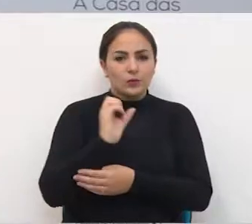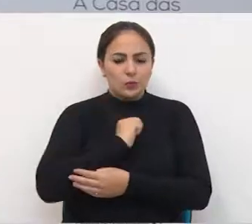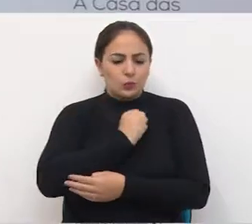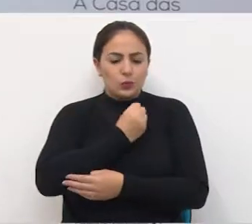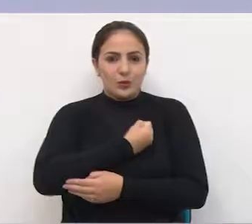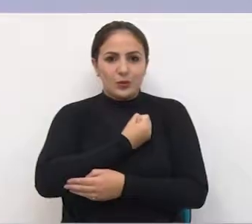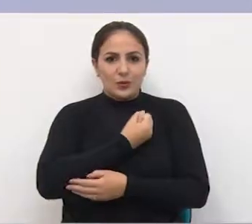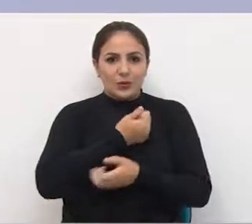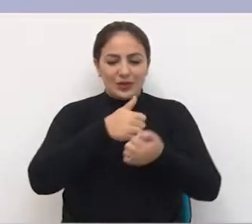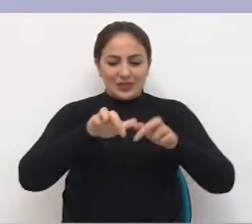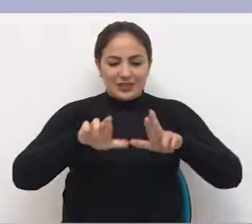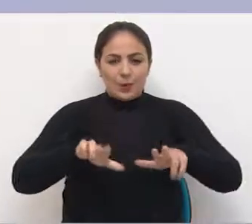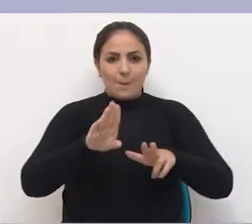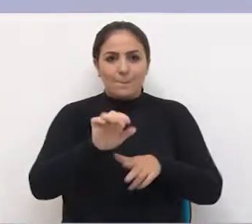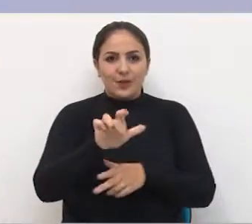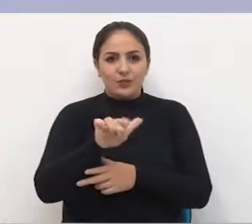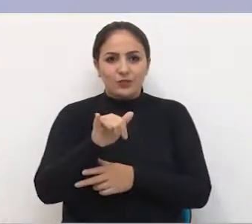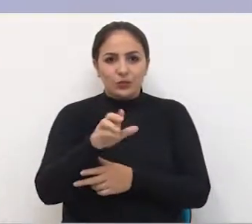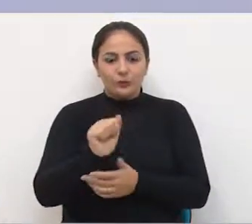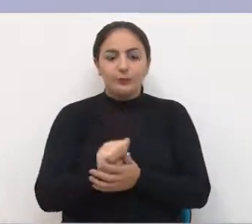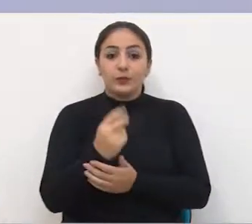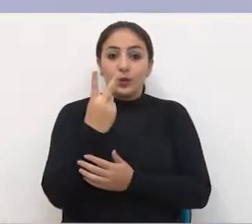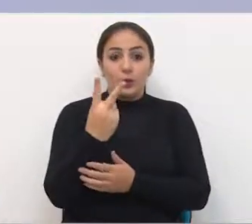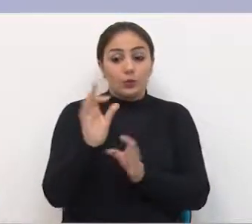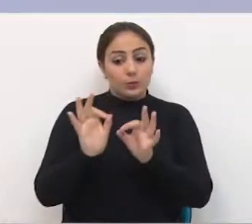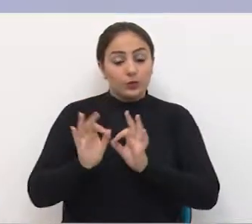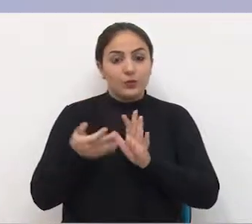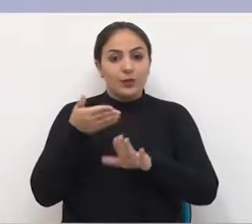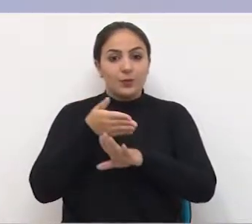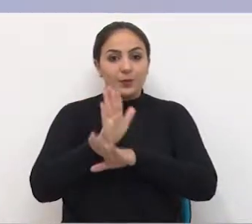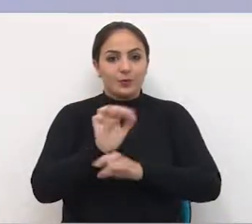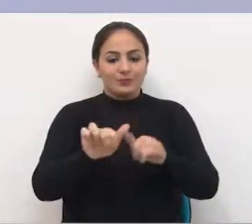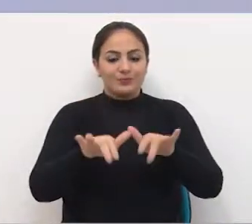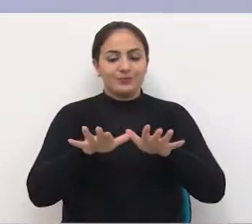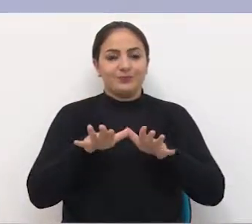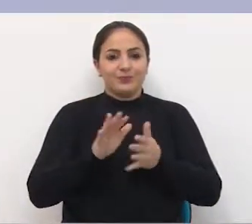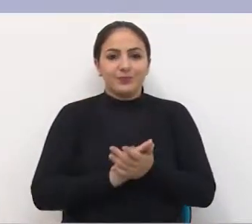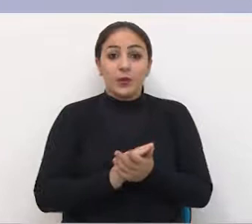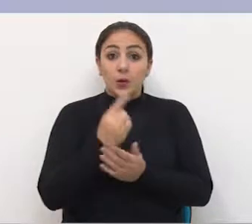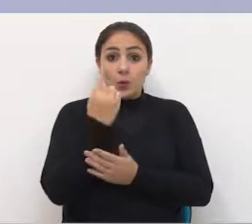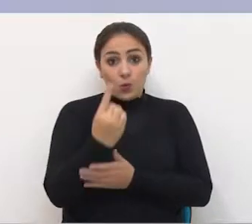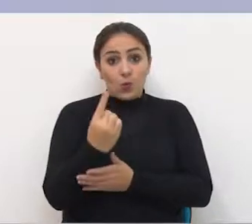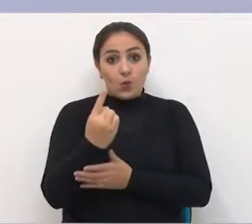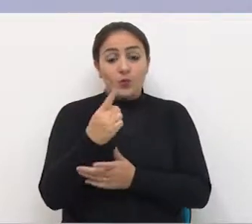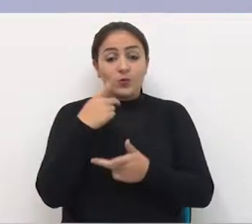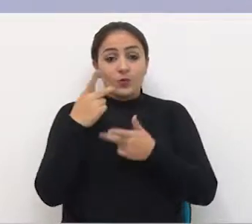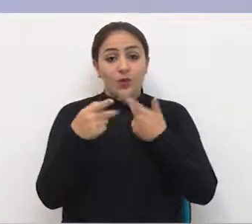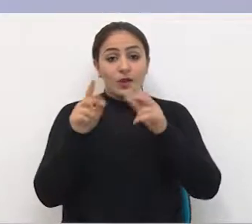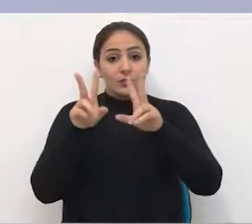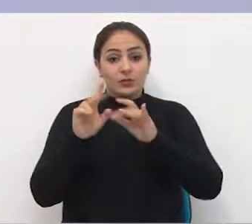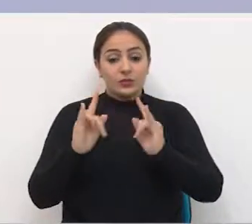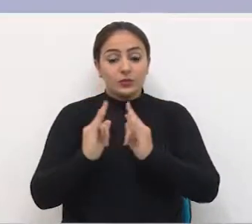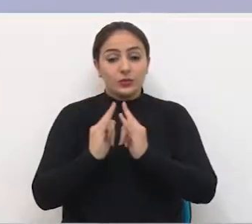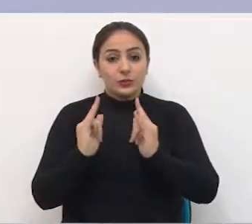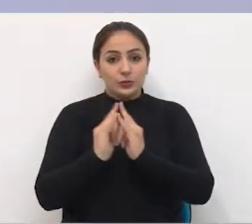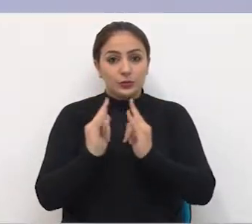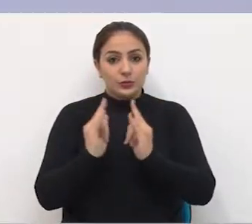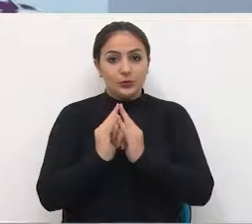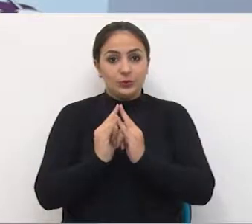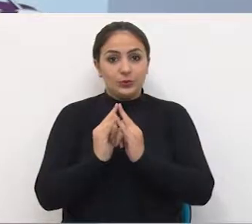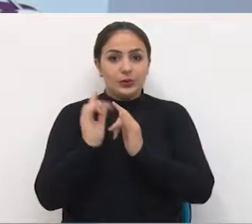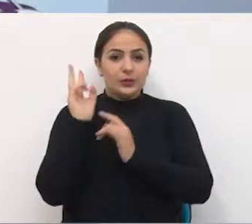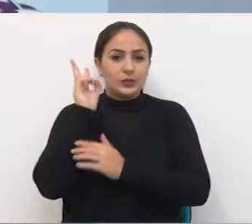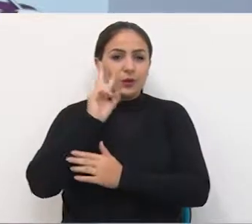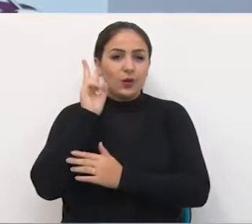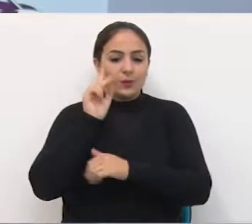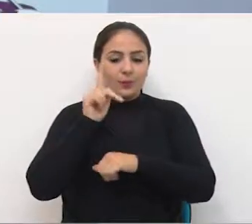terrenos baldios. Dois projetos são aprovados em sessão plenária. Um deles denomina o Instituto Histórico de Passo Fundo.